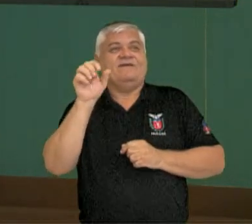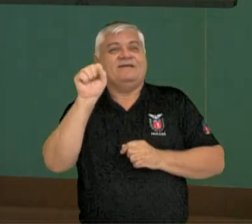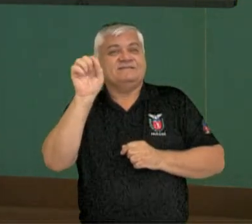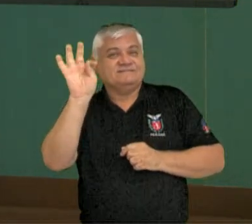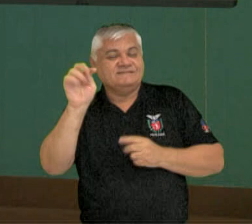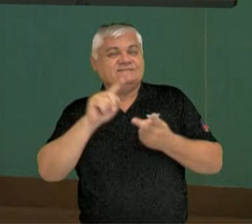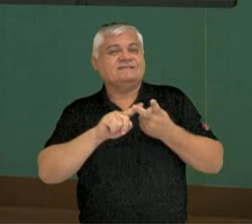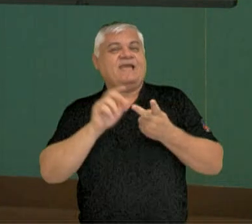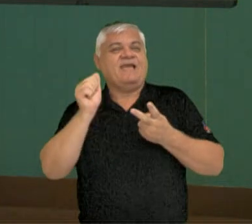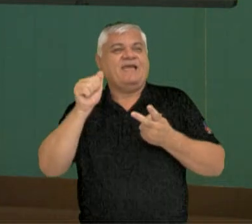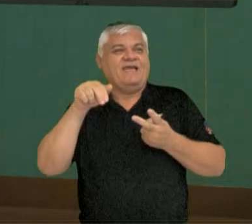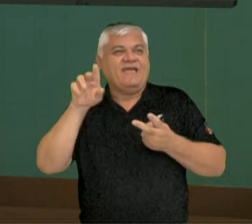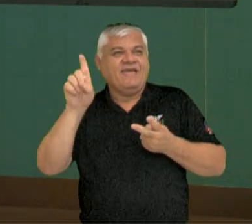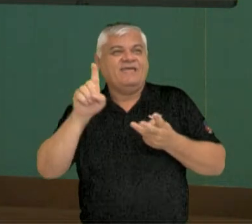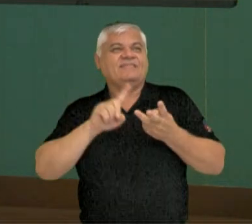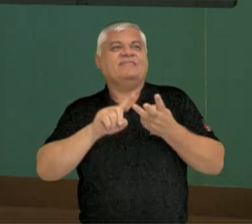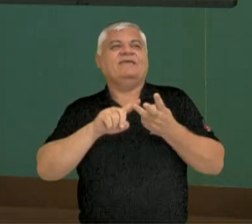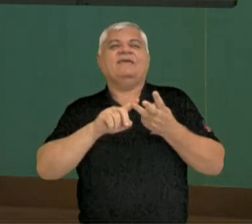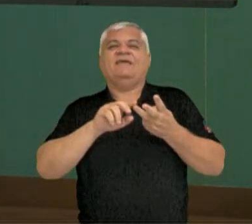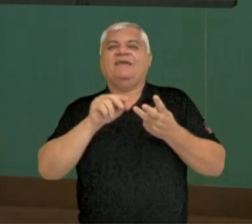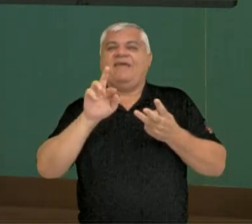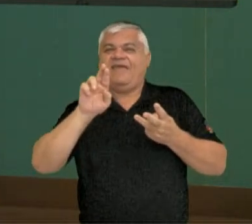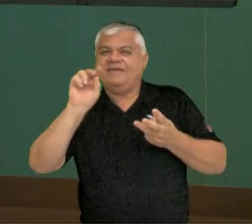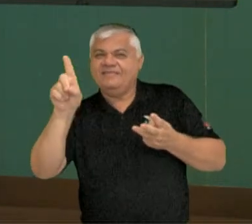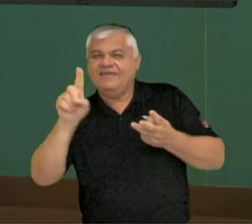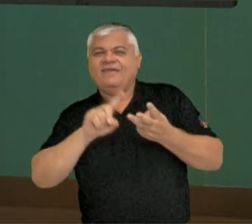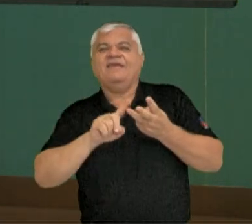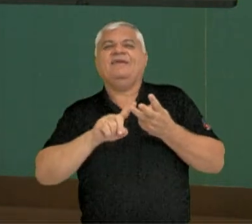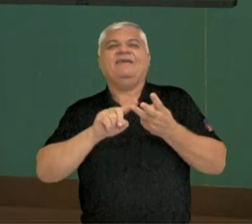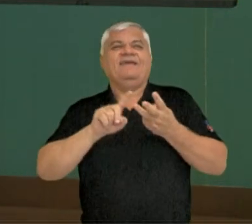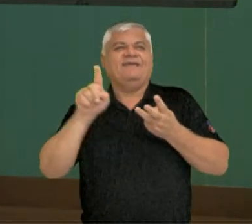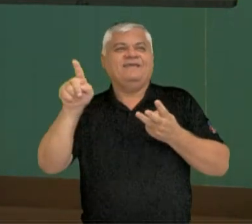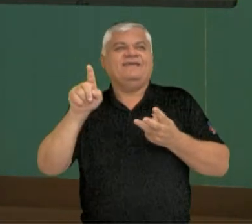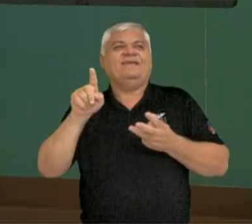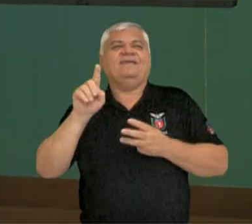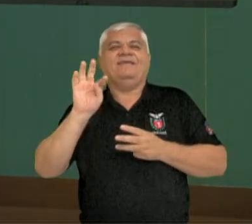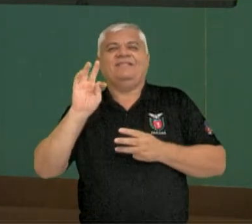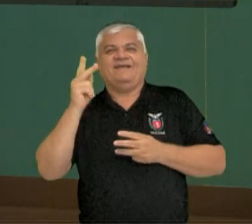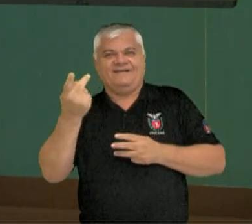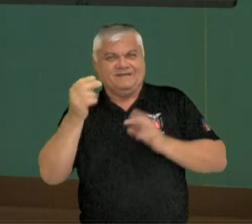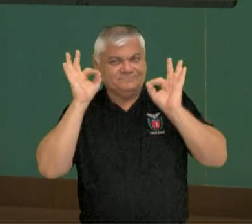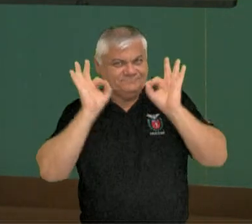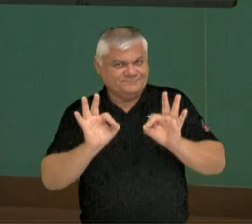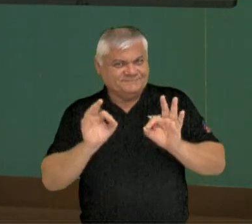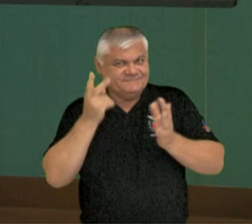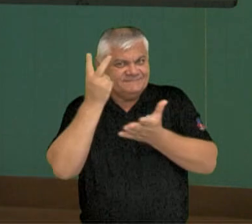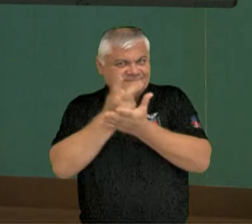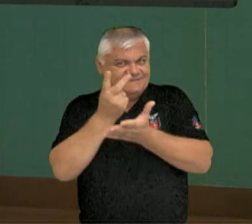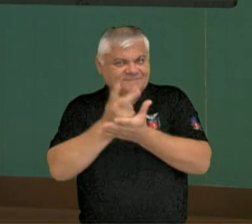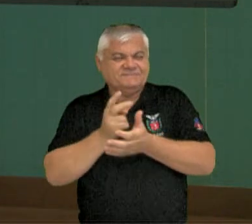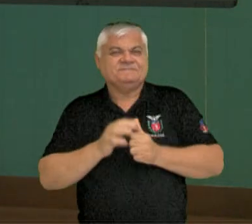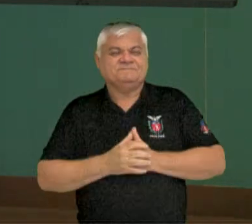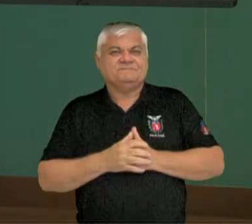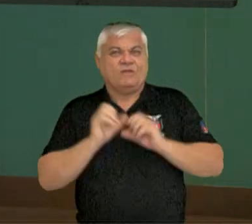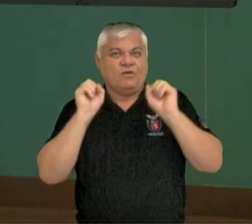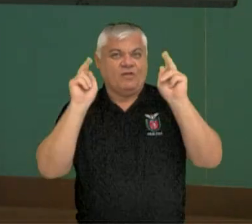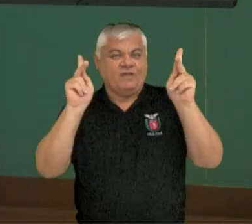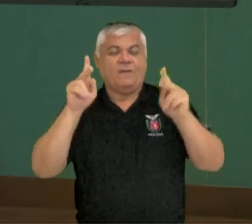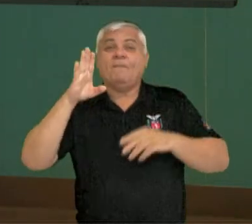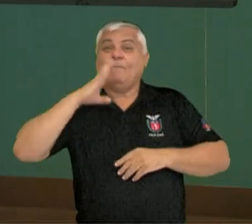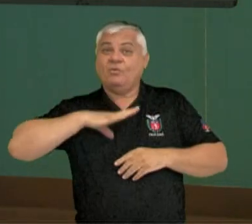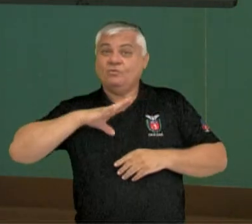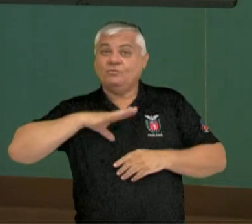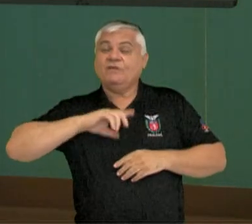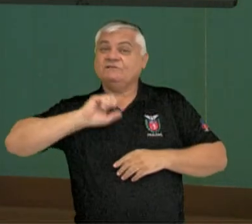assim por diante. Sempre colocando o final da palavrinha. Ok? Moleza? Em português, eu